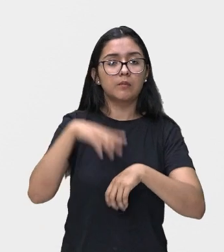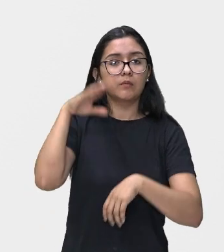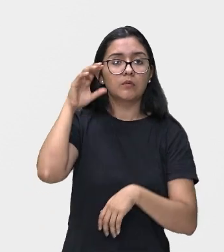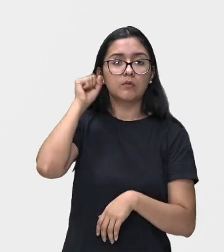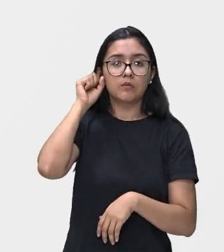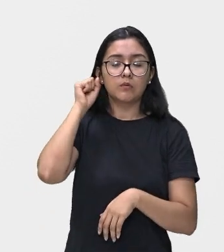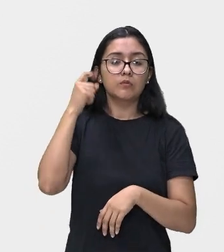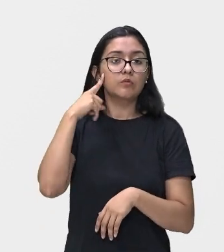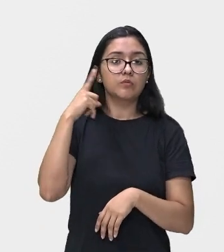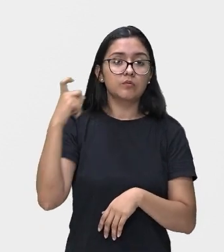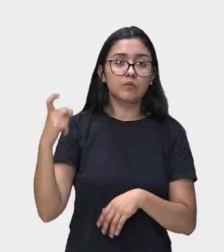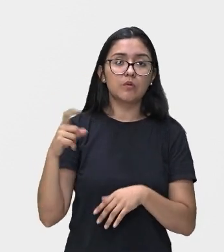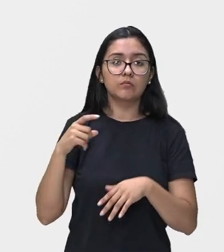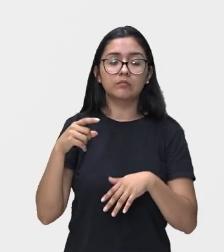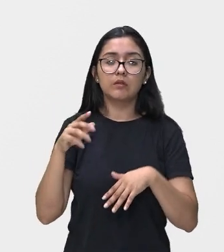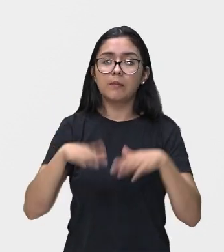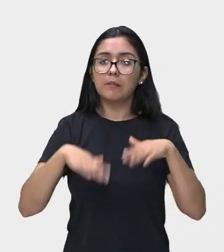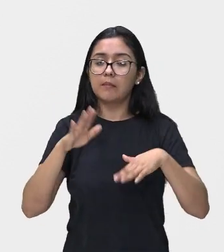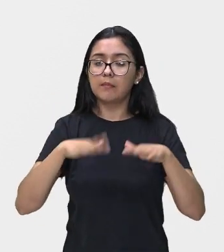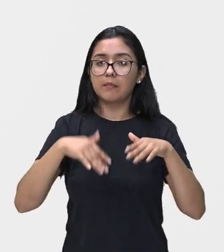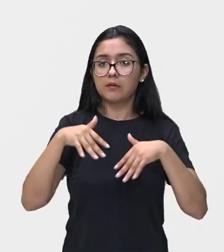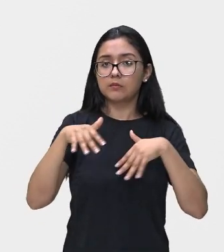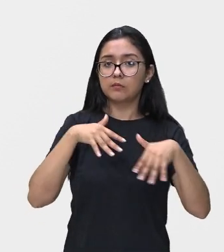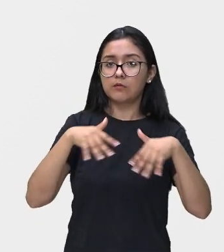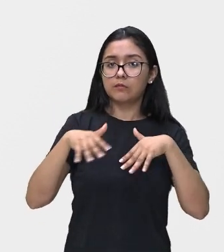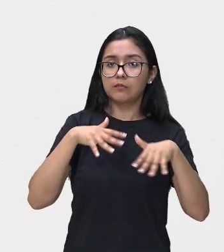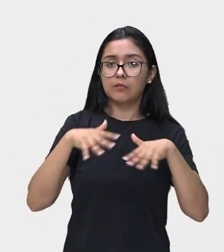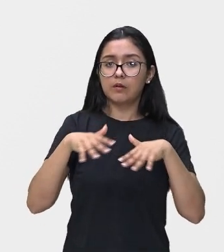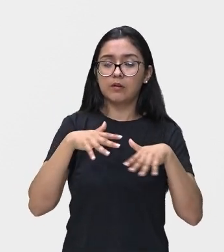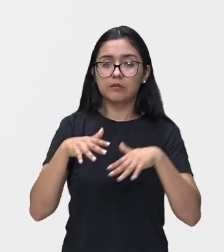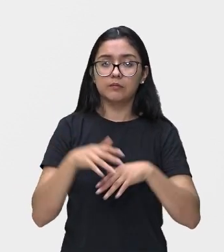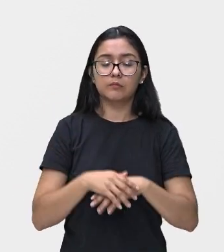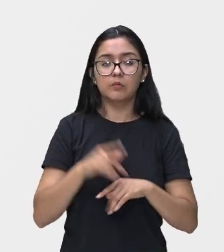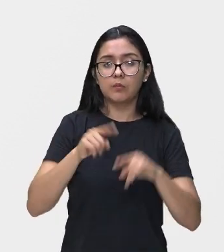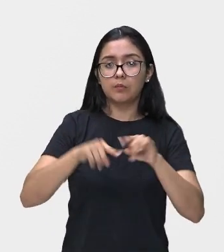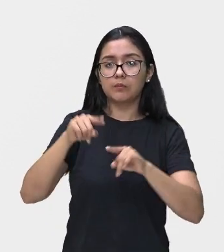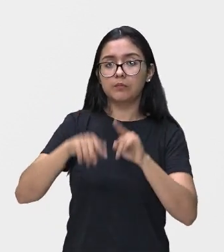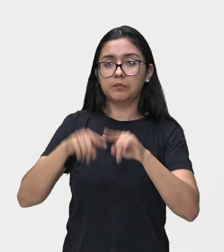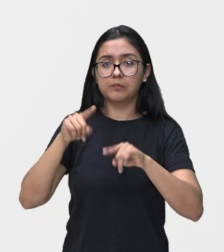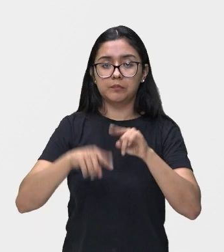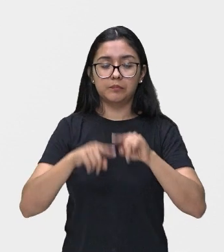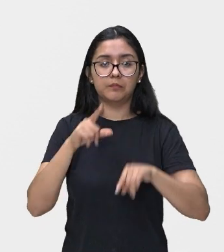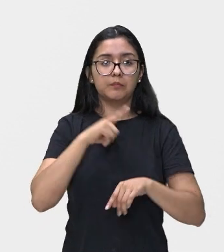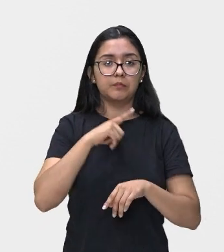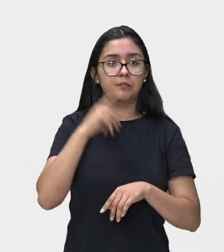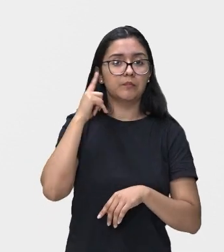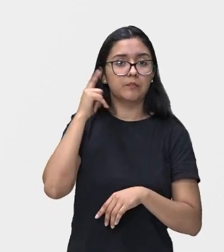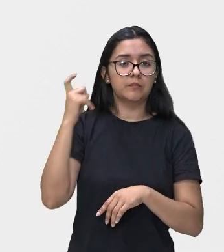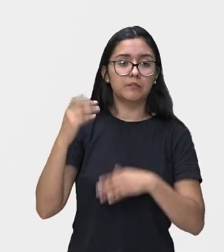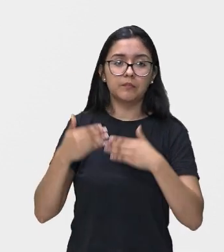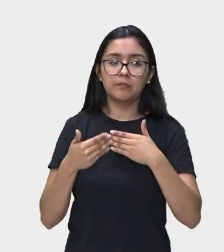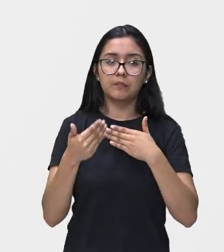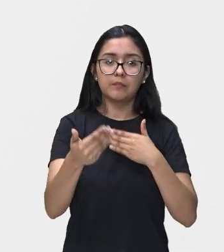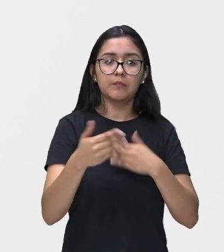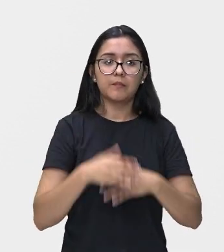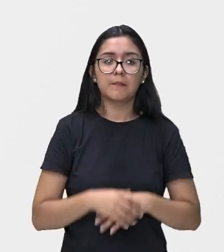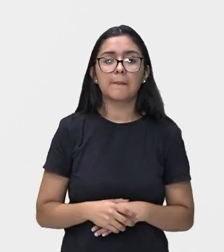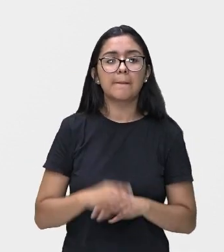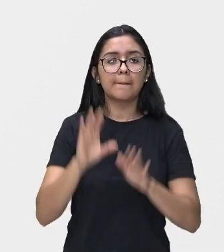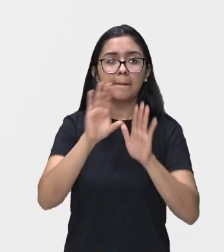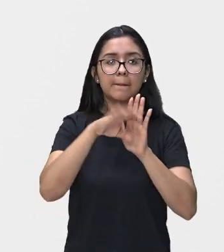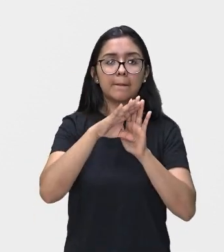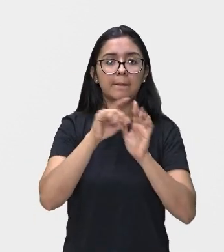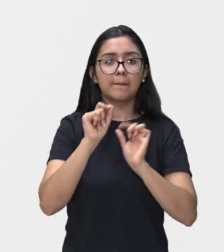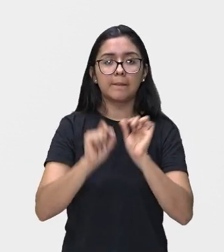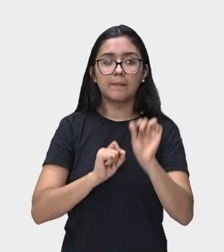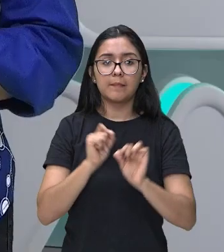duram as vibrações do objeto que os produz. E dando continuidade, a gente vai conceituar um pouco